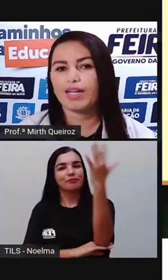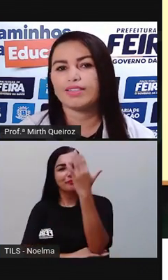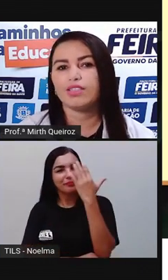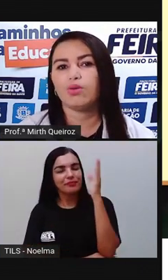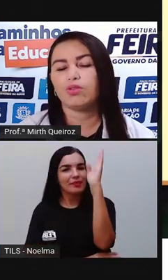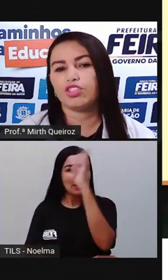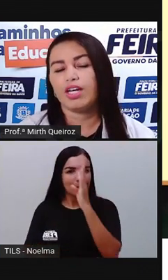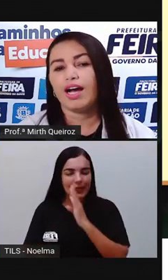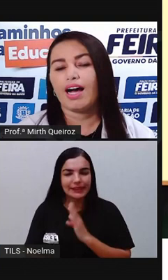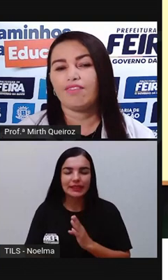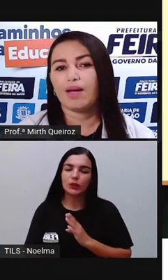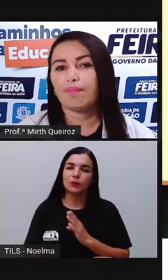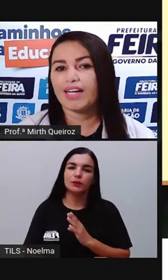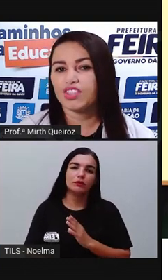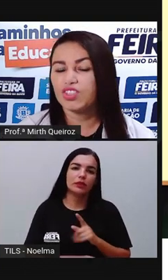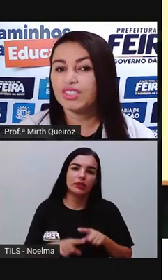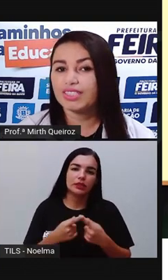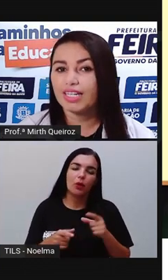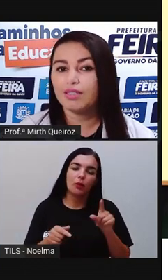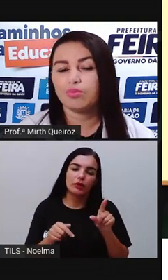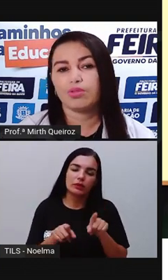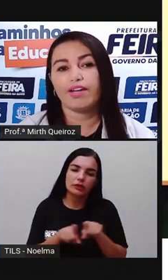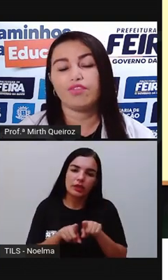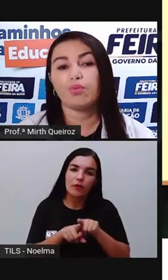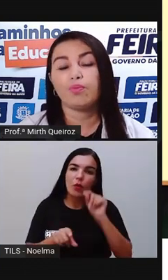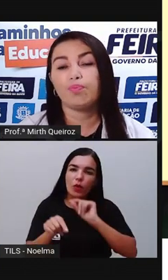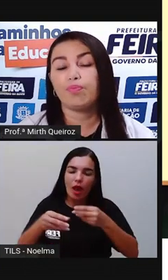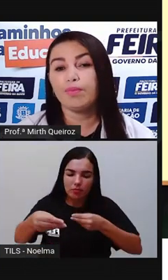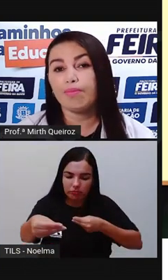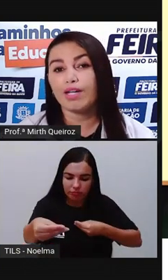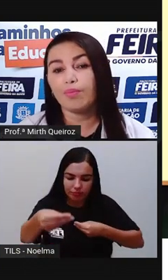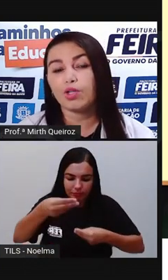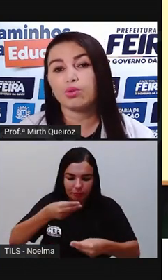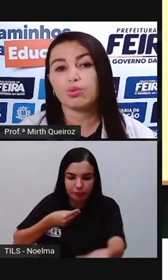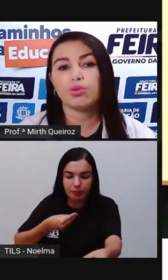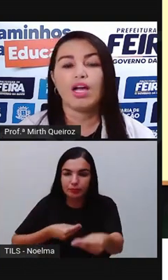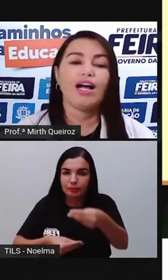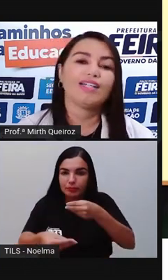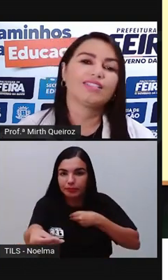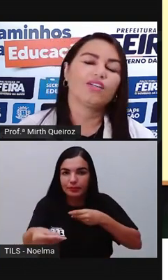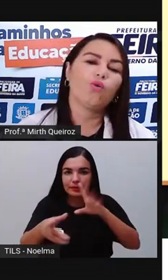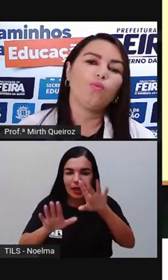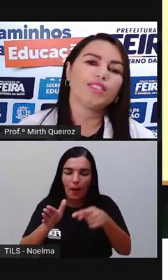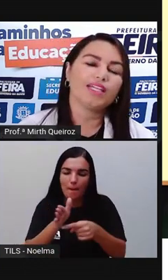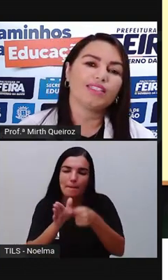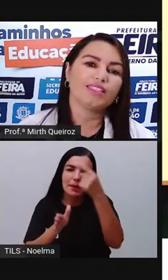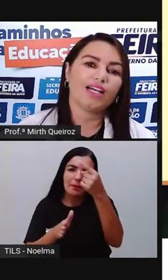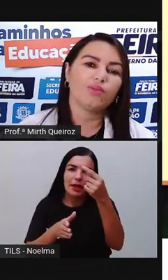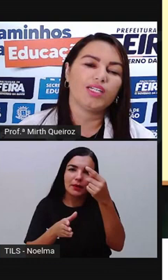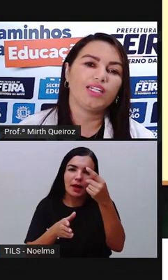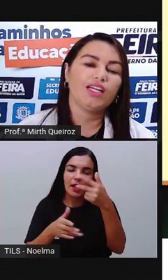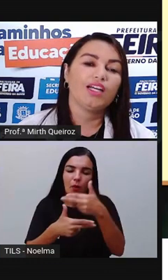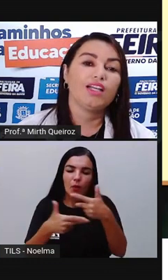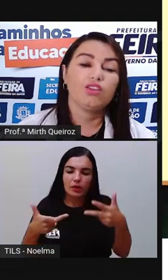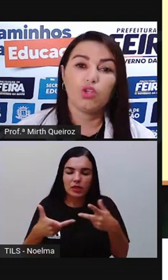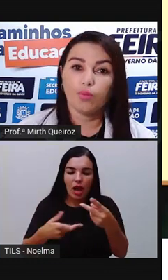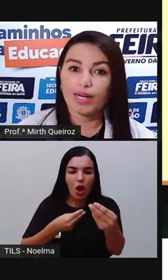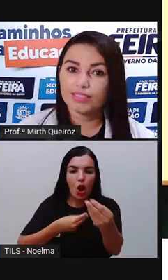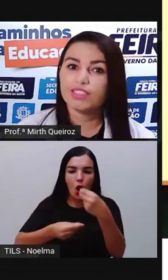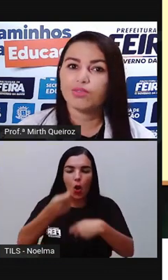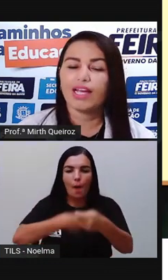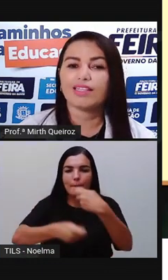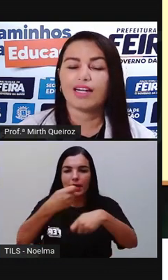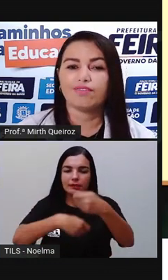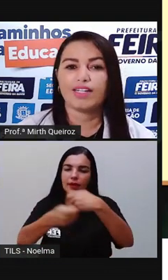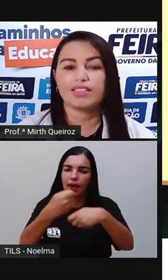O do pau-brasil, onde havia prática de escambo, né? Foi o primeiro produto a ser comercializado aí do